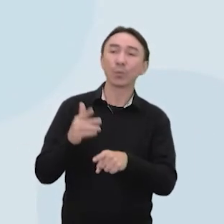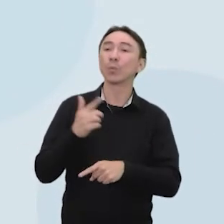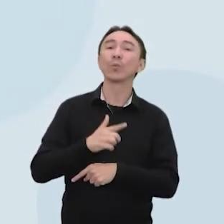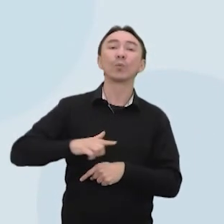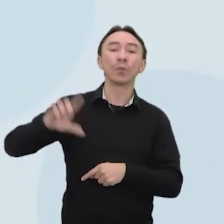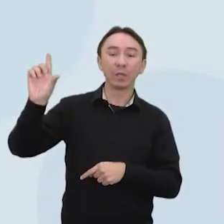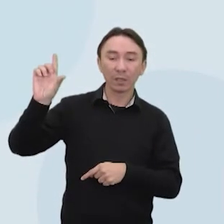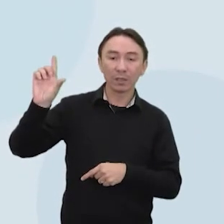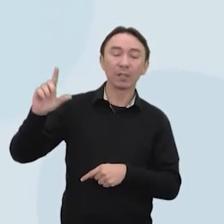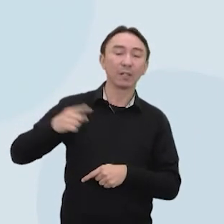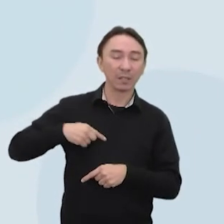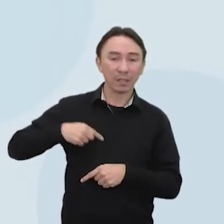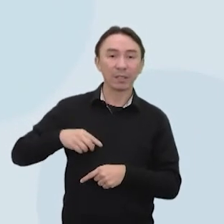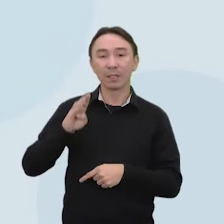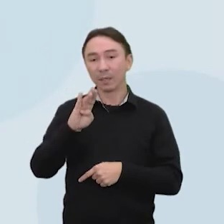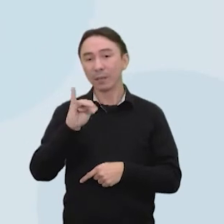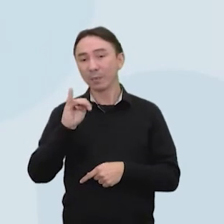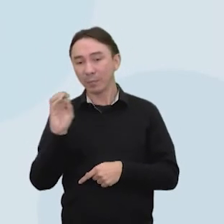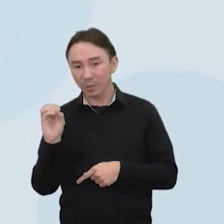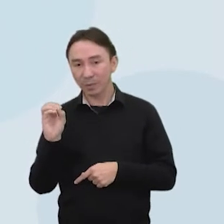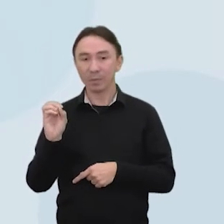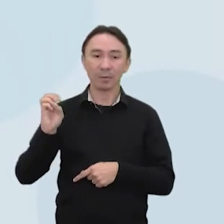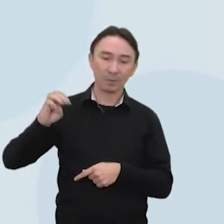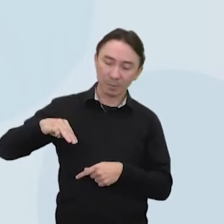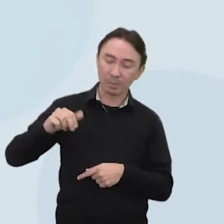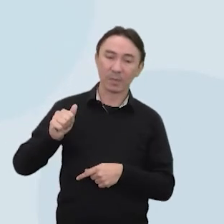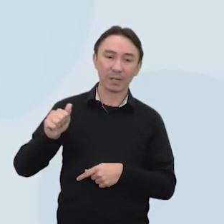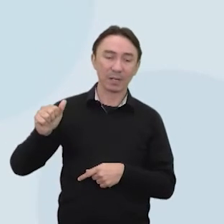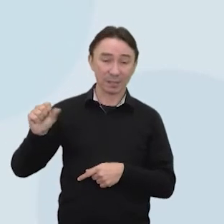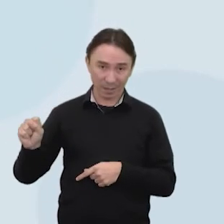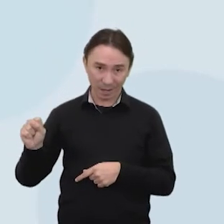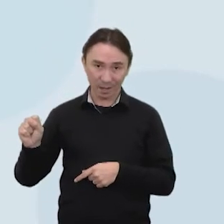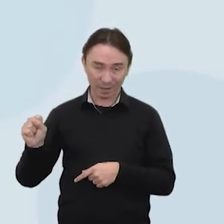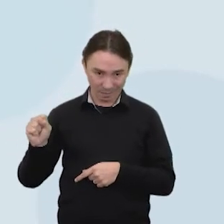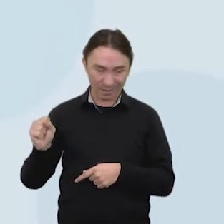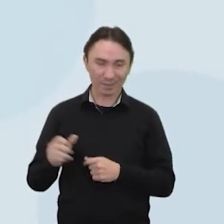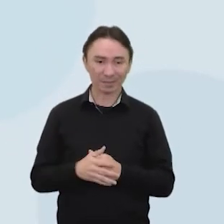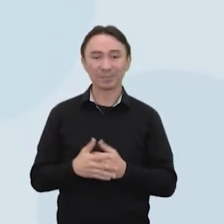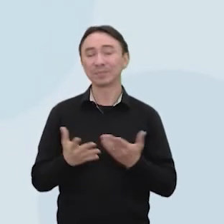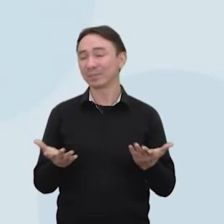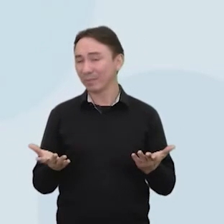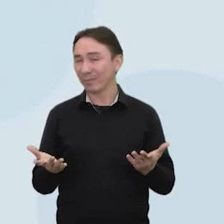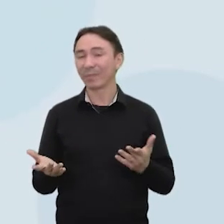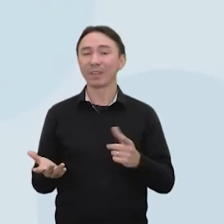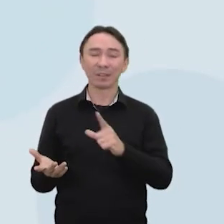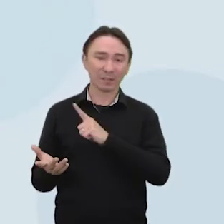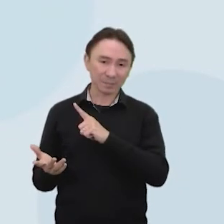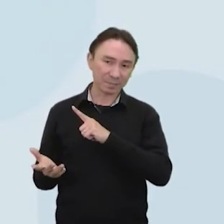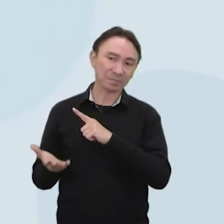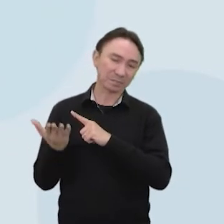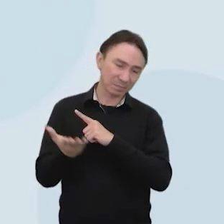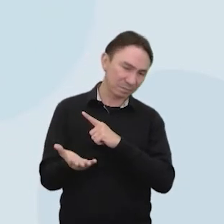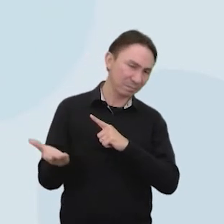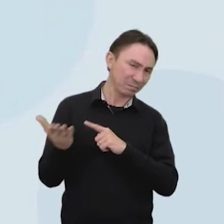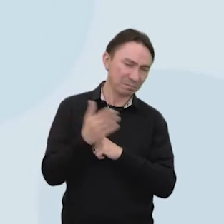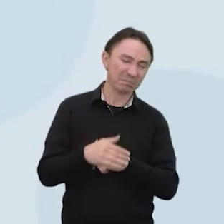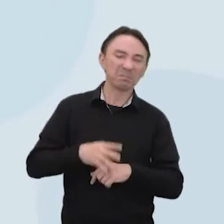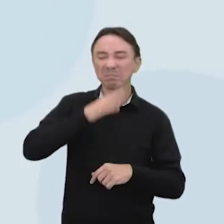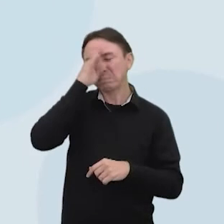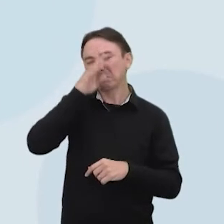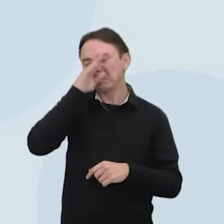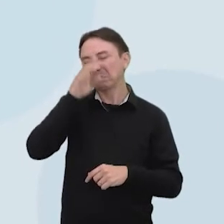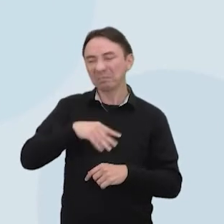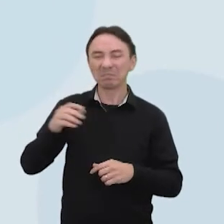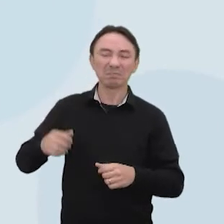fonte, que é a biomassa. Sem perder aí o uso, de visto, uso consciente desses recursos, né, que